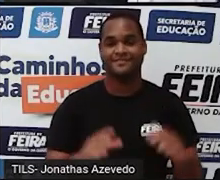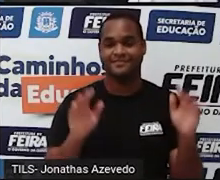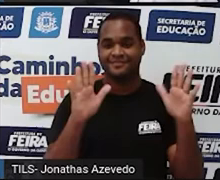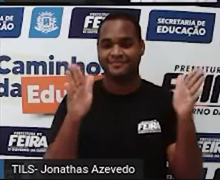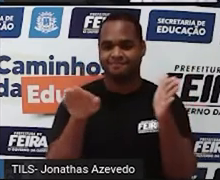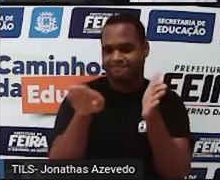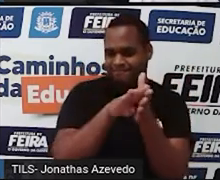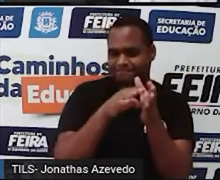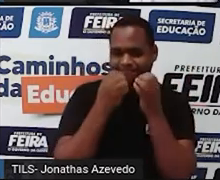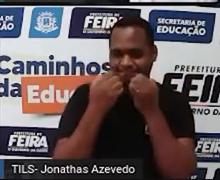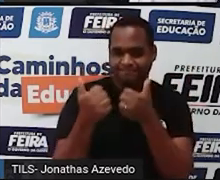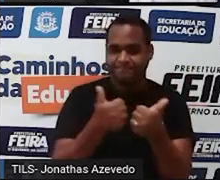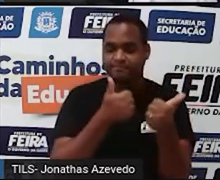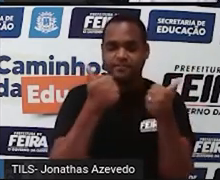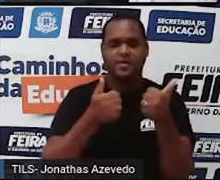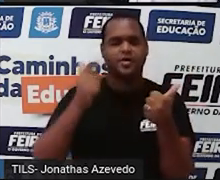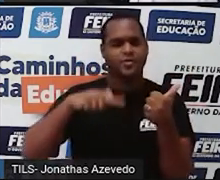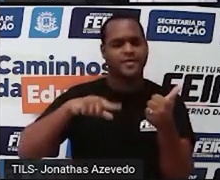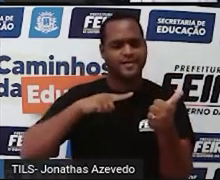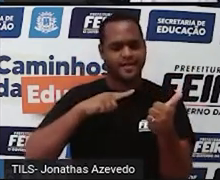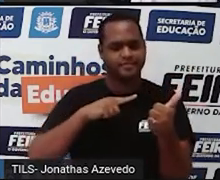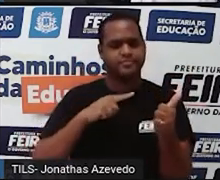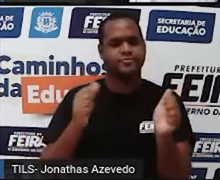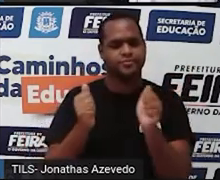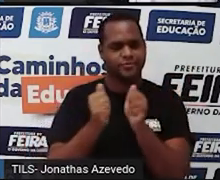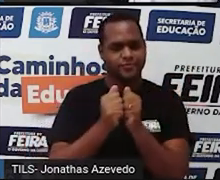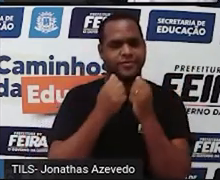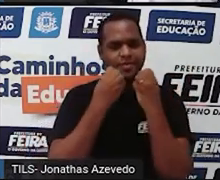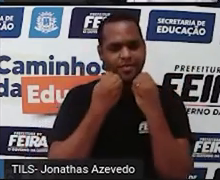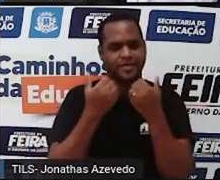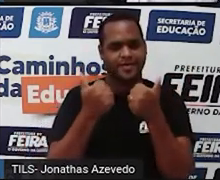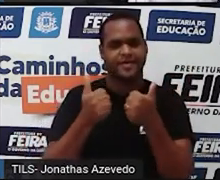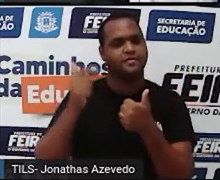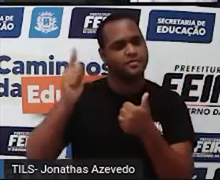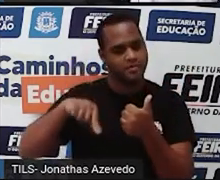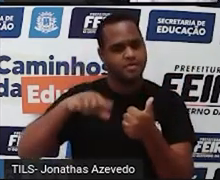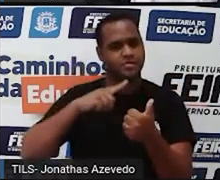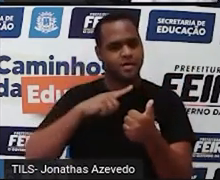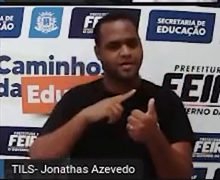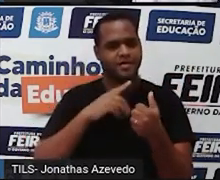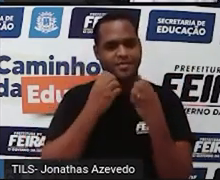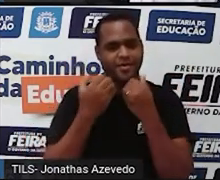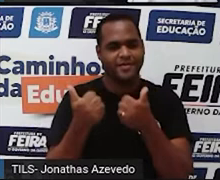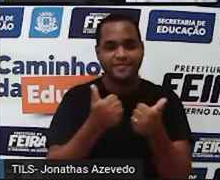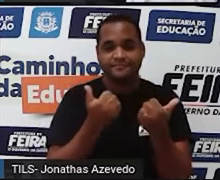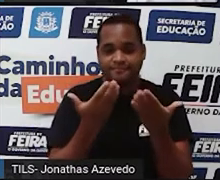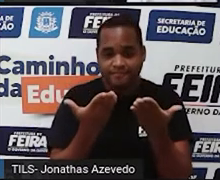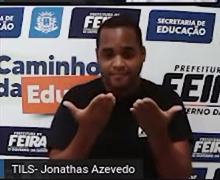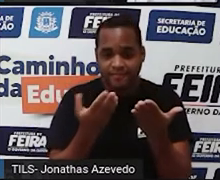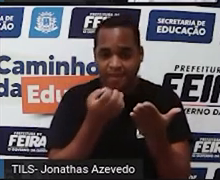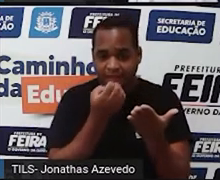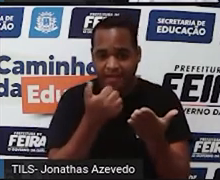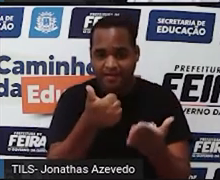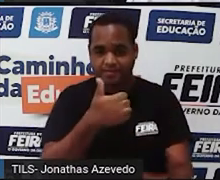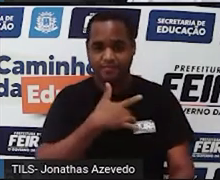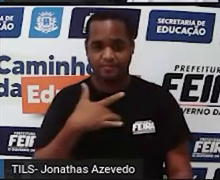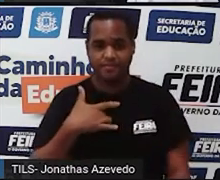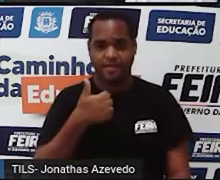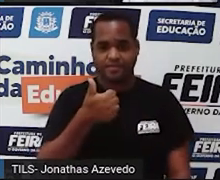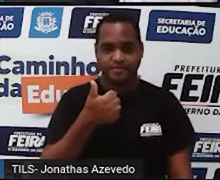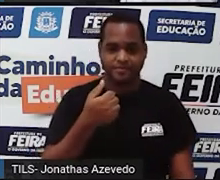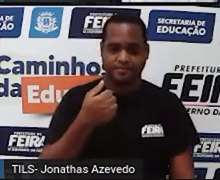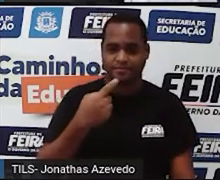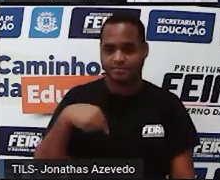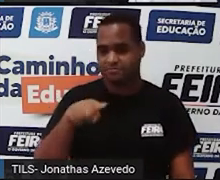Chegamos! Olha nós aqui de novo, olha nós aqui mais uma vez. E aí, tudo bem com você,